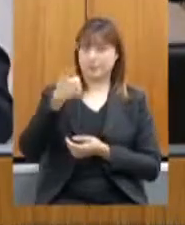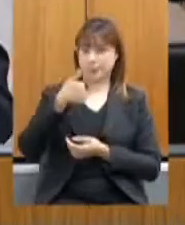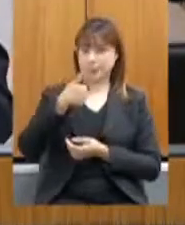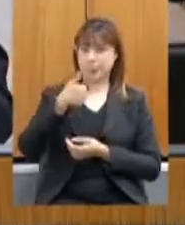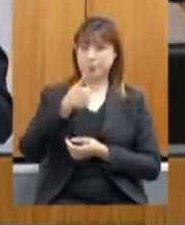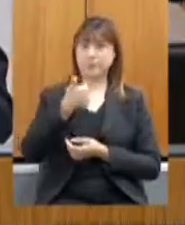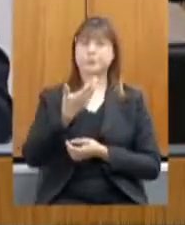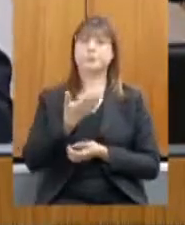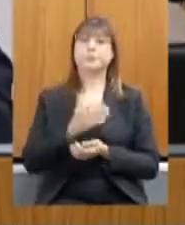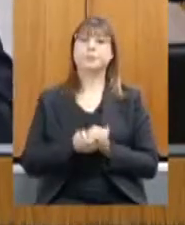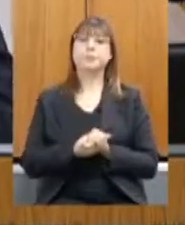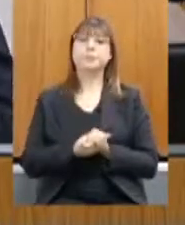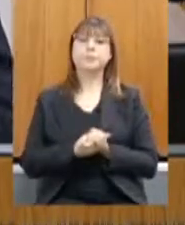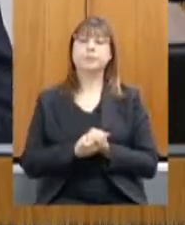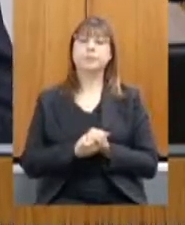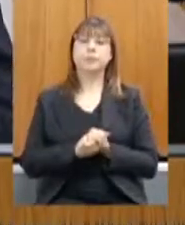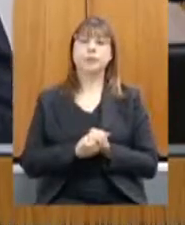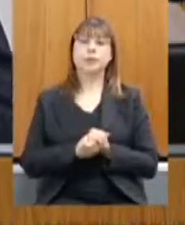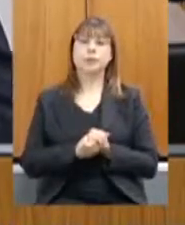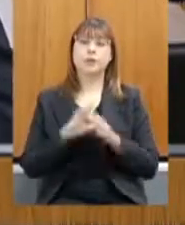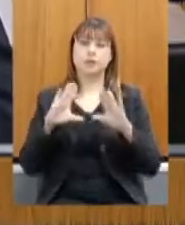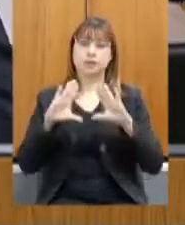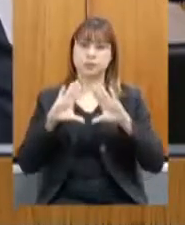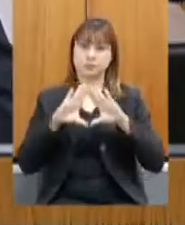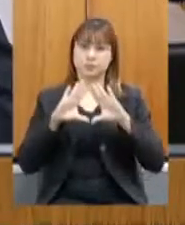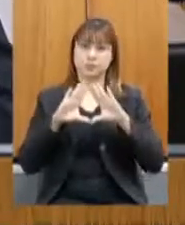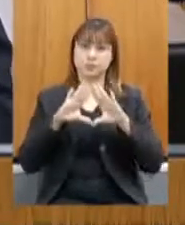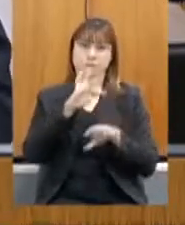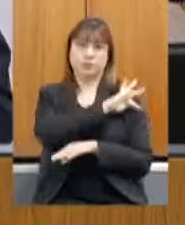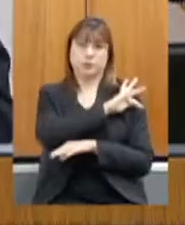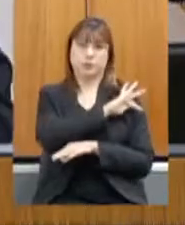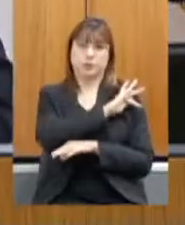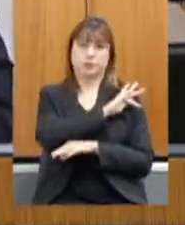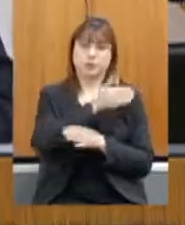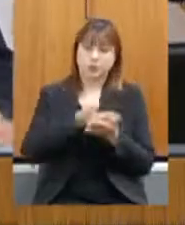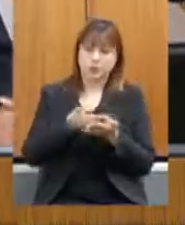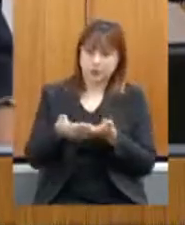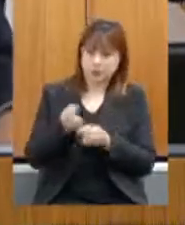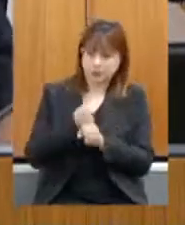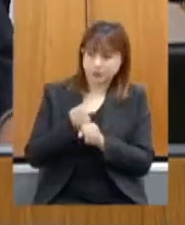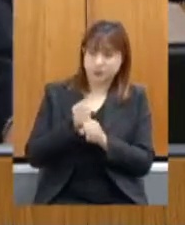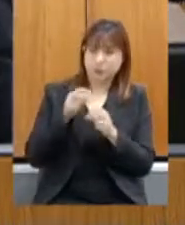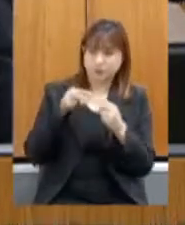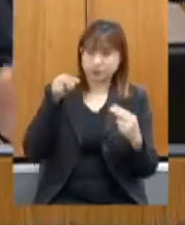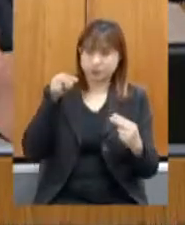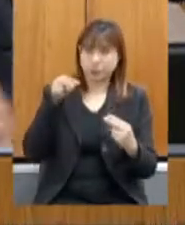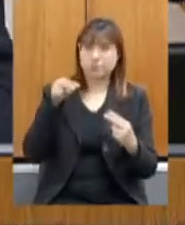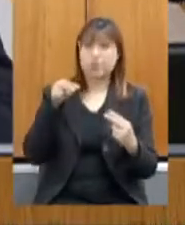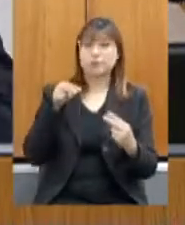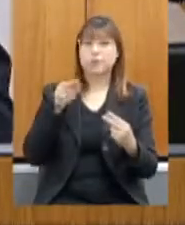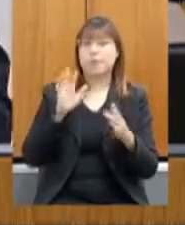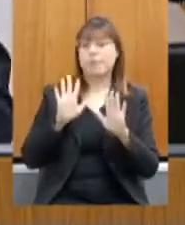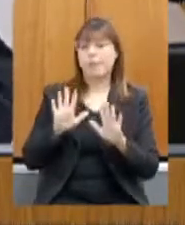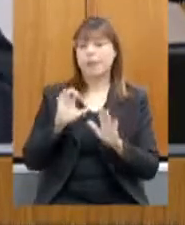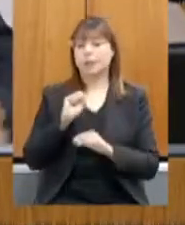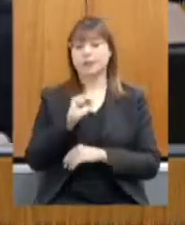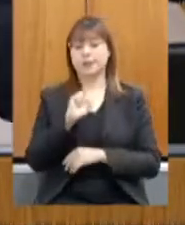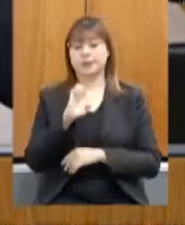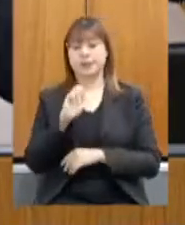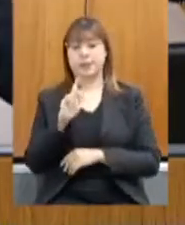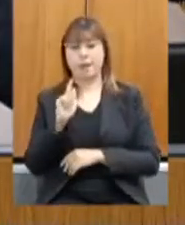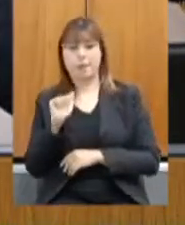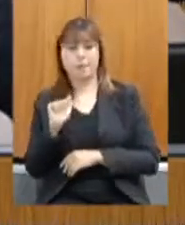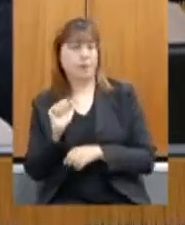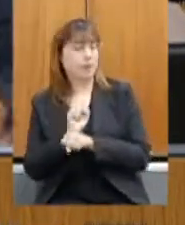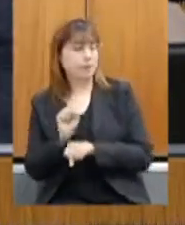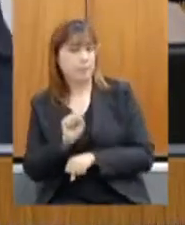no meio do ano e, realmente, o nosso agro não para e a CEAPA não para e as políticas